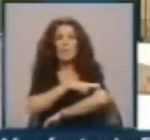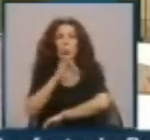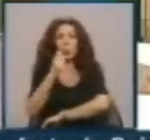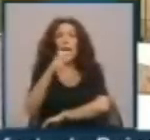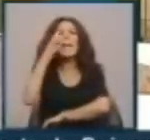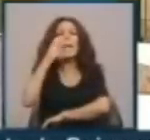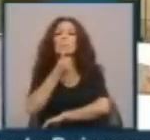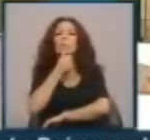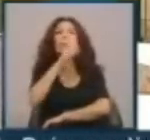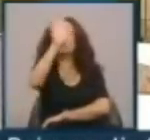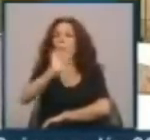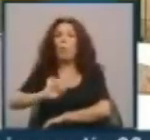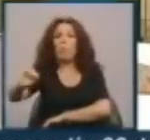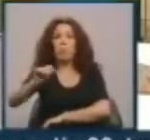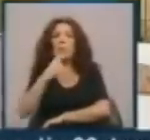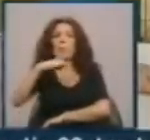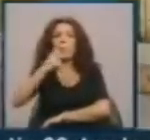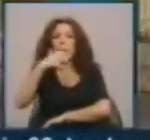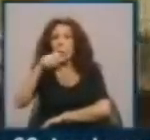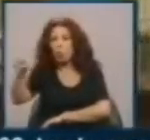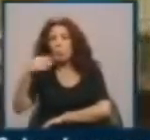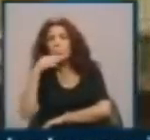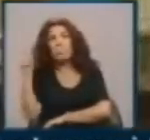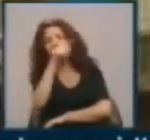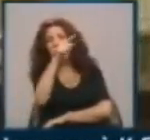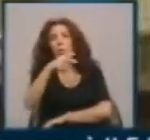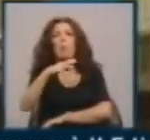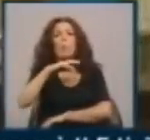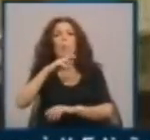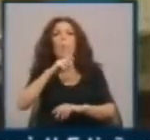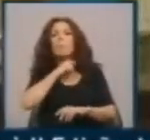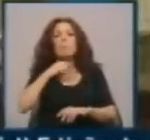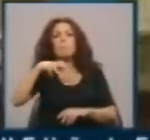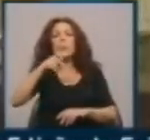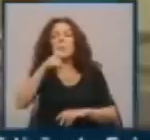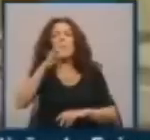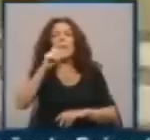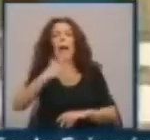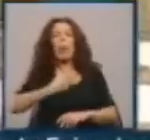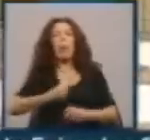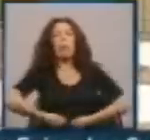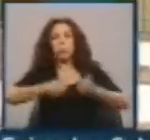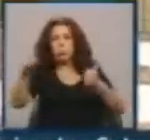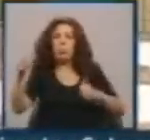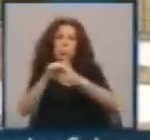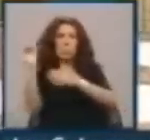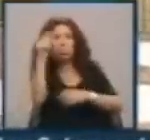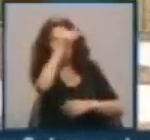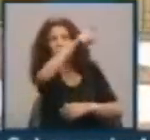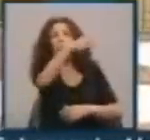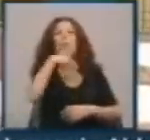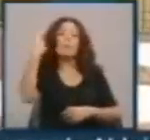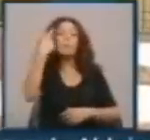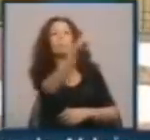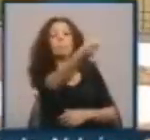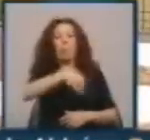deste património, que escrevesse ao Patriarcado e que combinasse com o Patriarcado esse tipo de intervenções. Vieram cá técnicos do